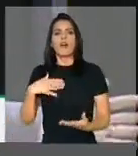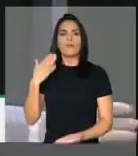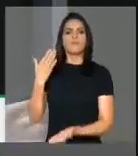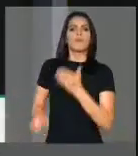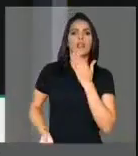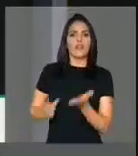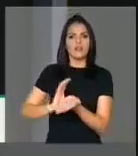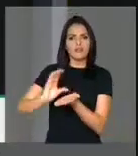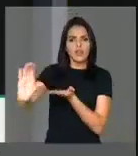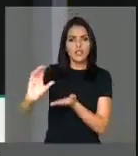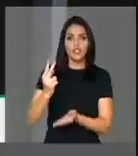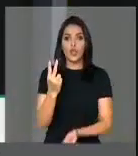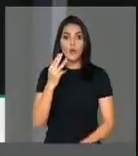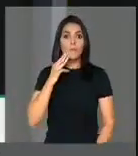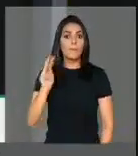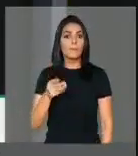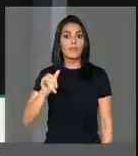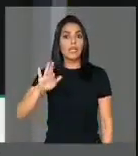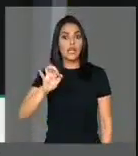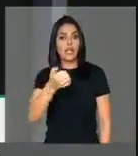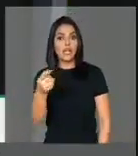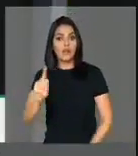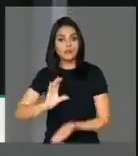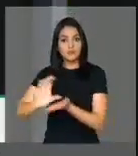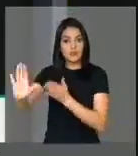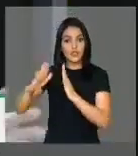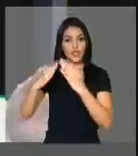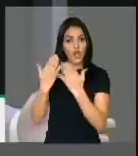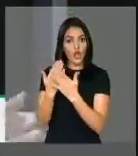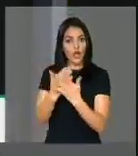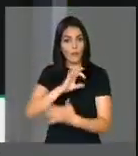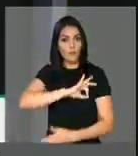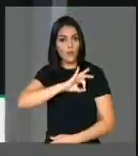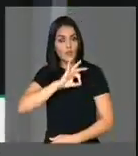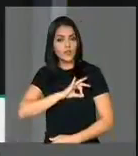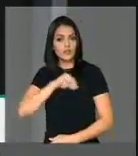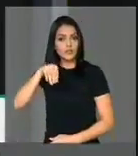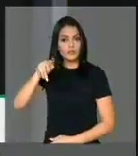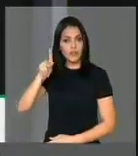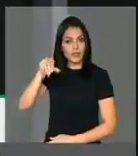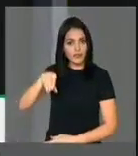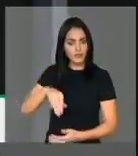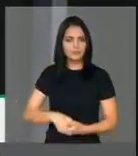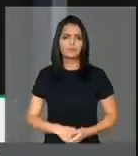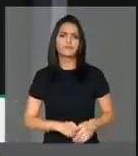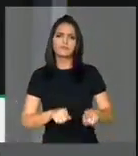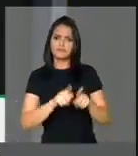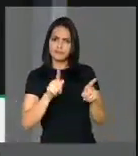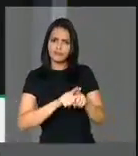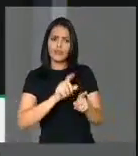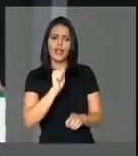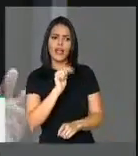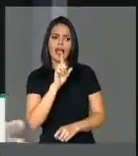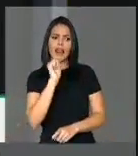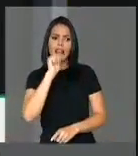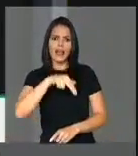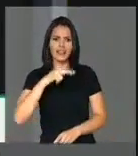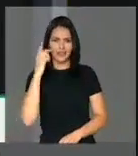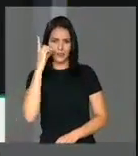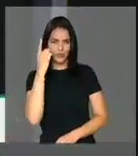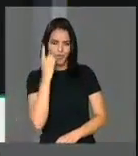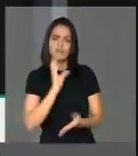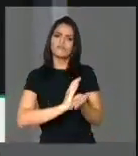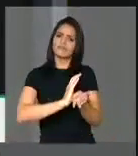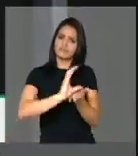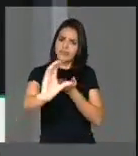Aconteceu com uma emenda de R 2 milhões que eu destinei ao Colégio da Polícia Militar, aconteceu com emendas do deputado Alan Rick para melhorar, para